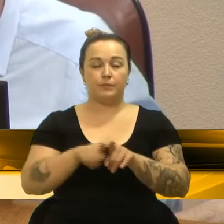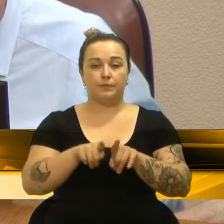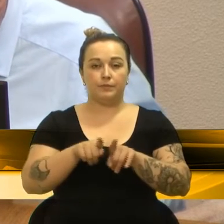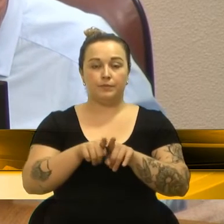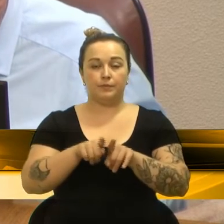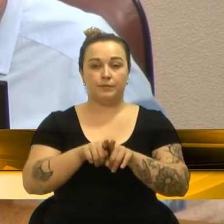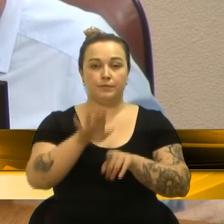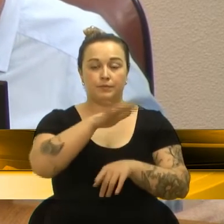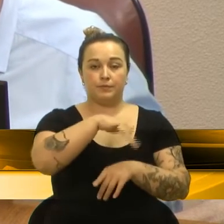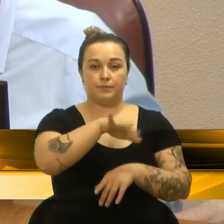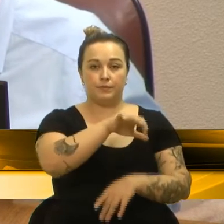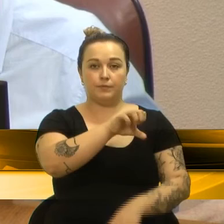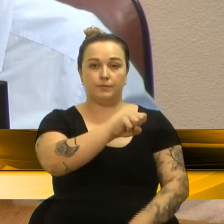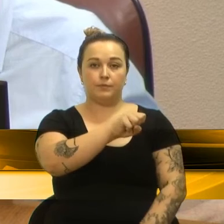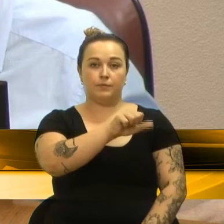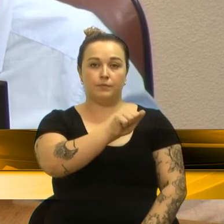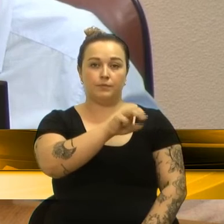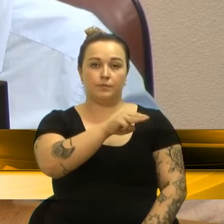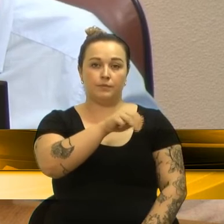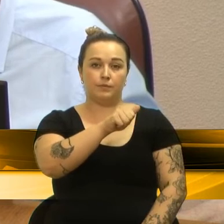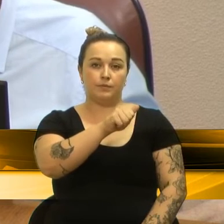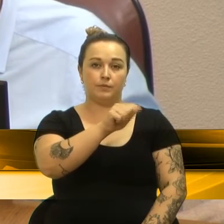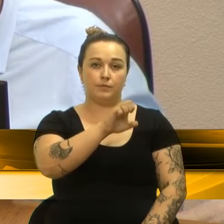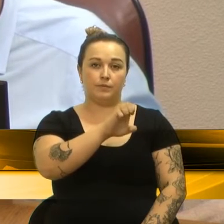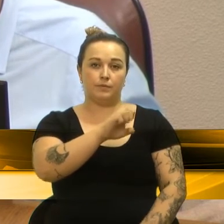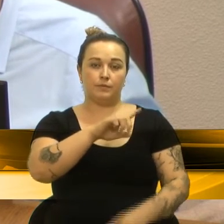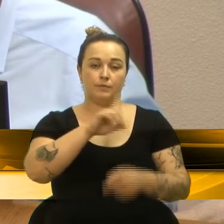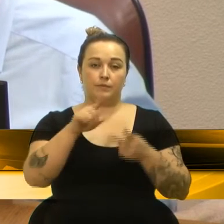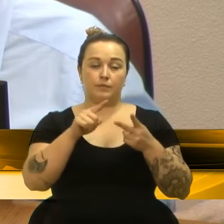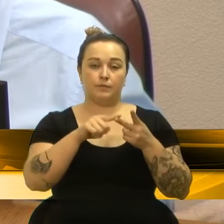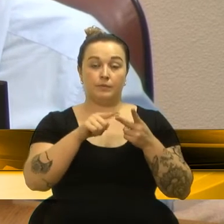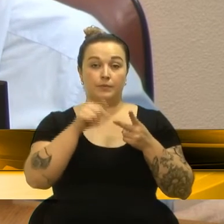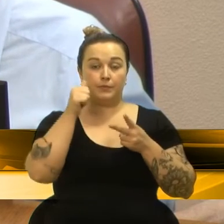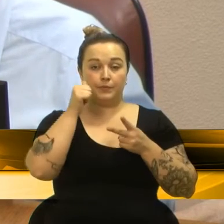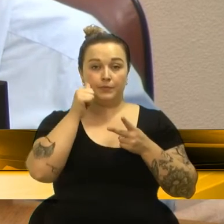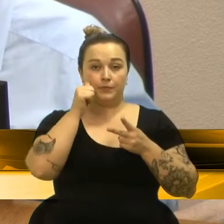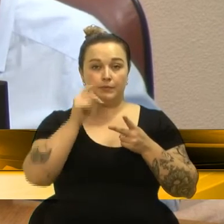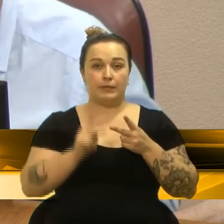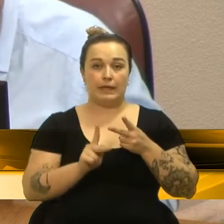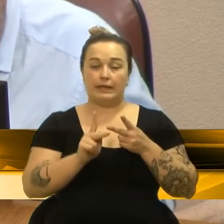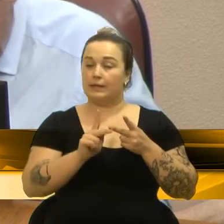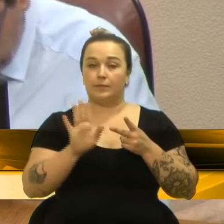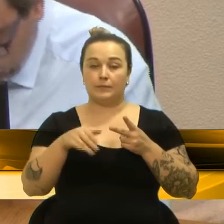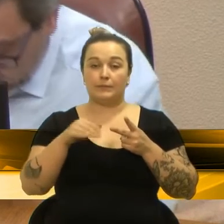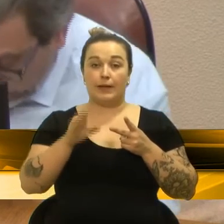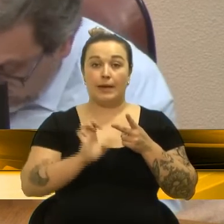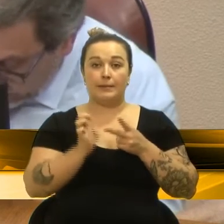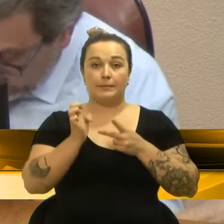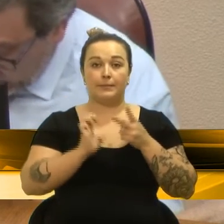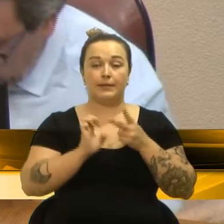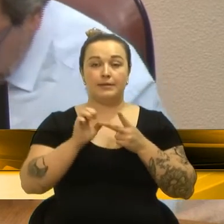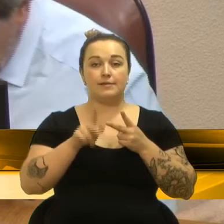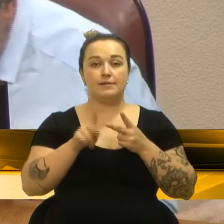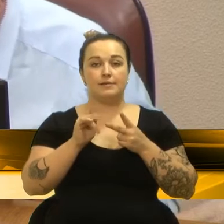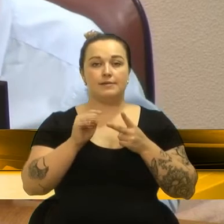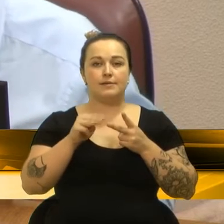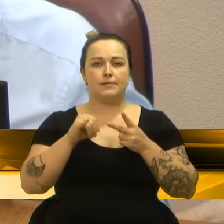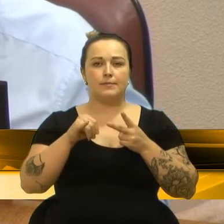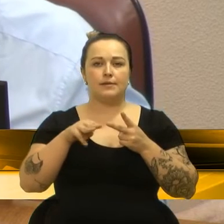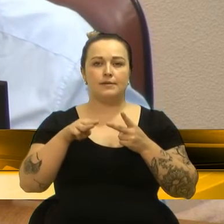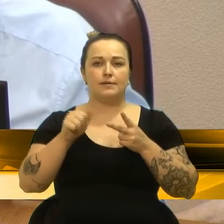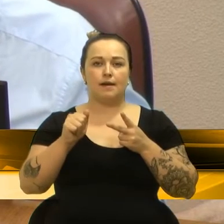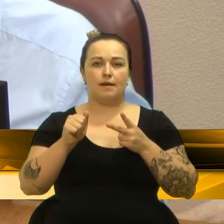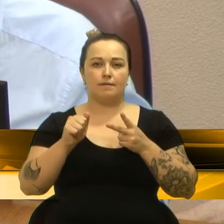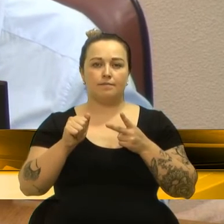contratada Quimicamar, Indústria e Comércio e Produtos, o parágrafo 1º da cláusula